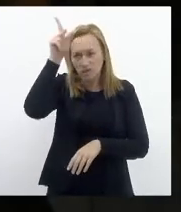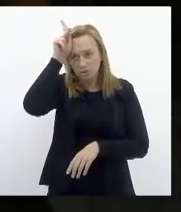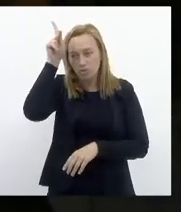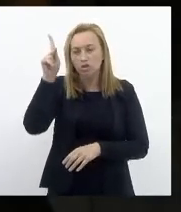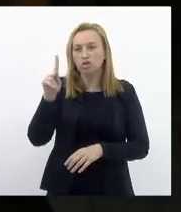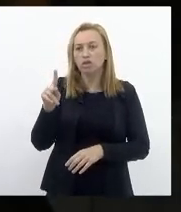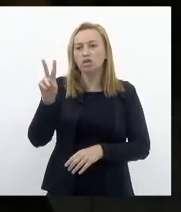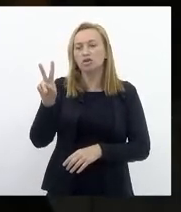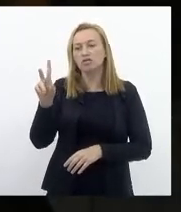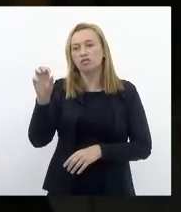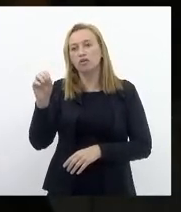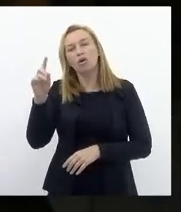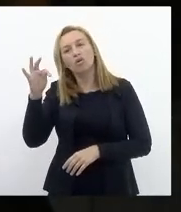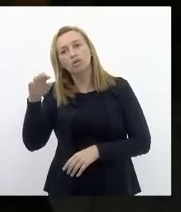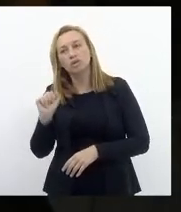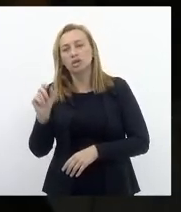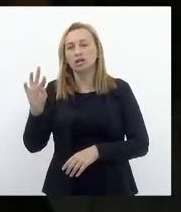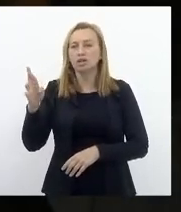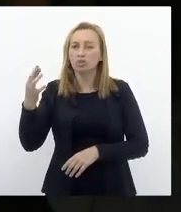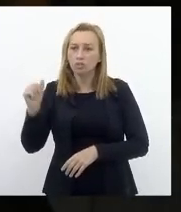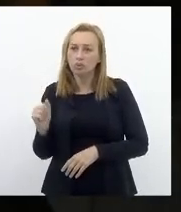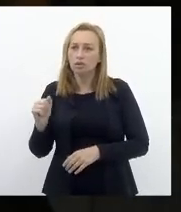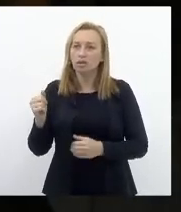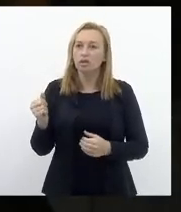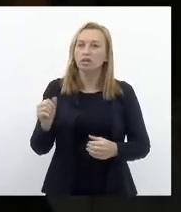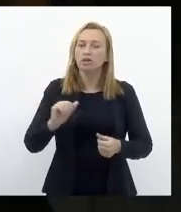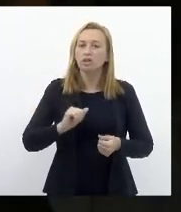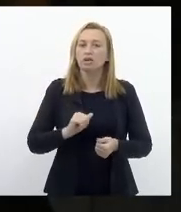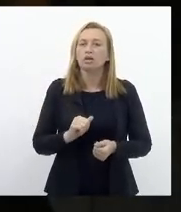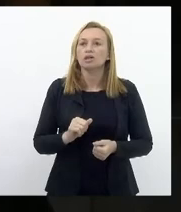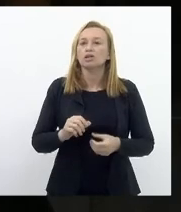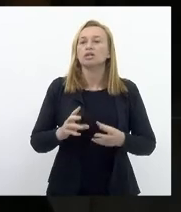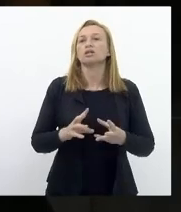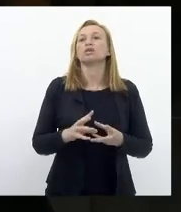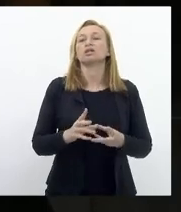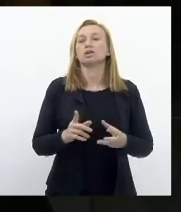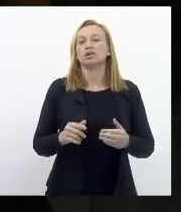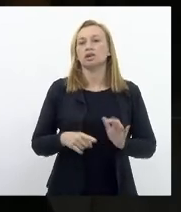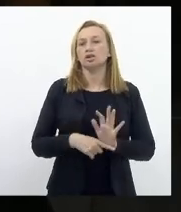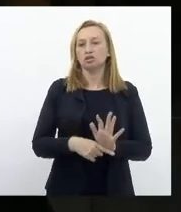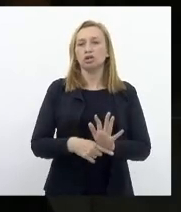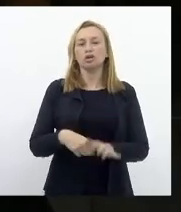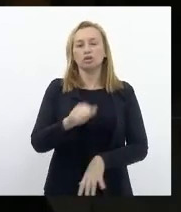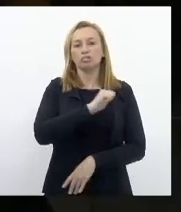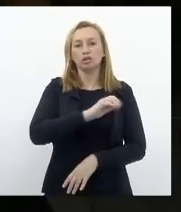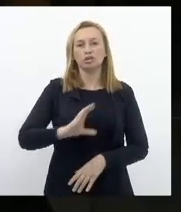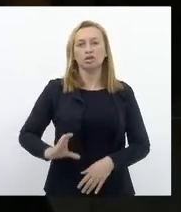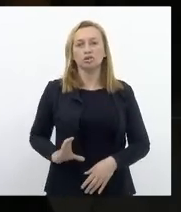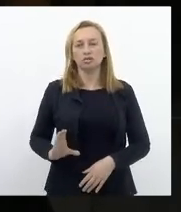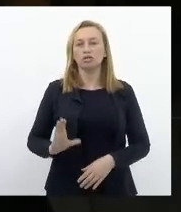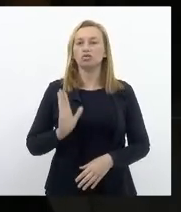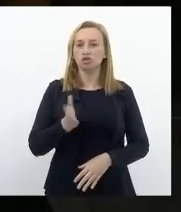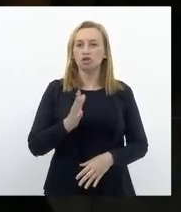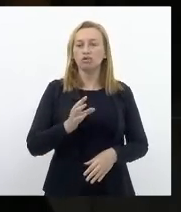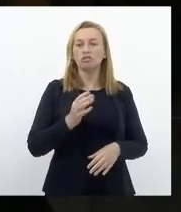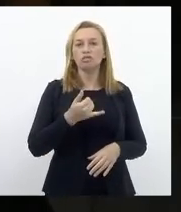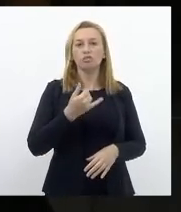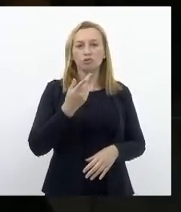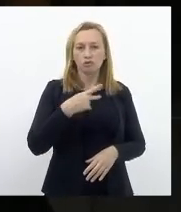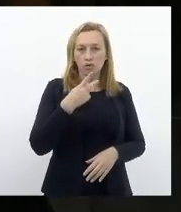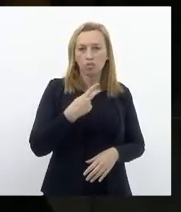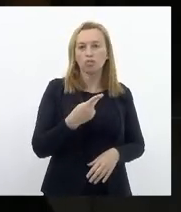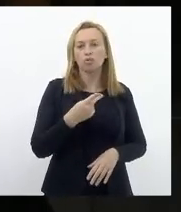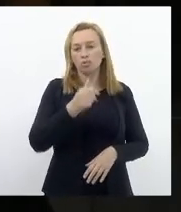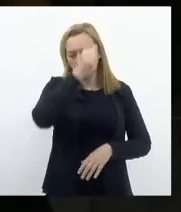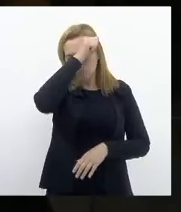Volta Redonda Poderia adotar Um procedimento De desapropriação Enfim Então o deputado André Ciliano Fez contato Já com a Prefeitura De Volta Redonda